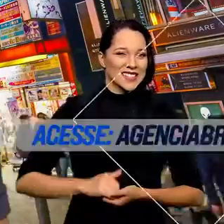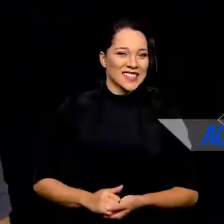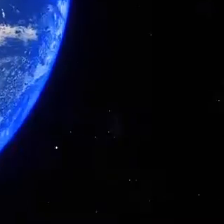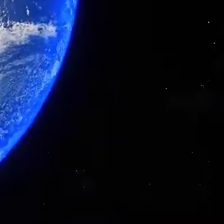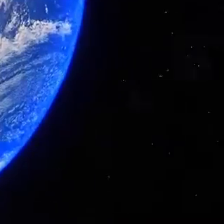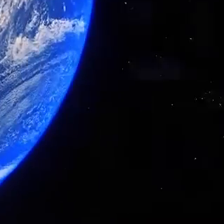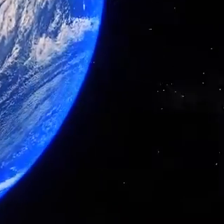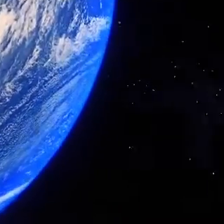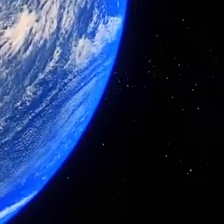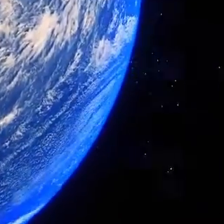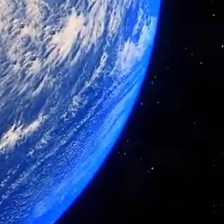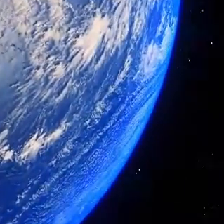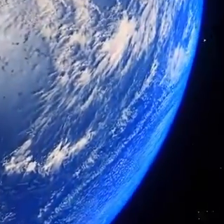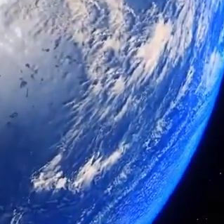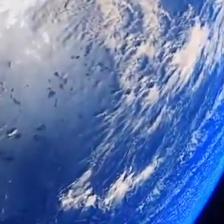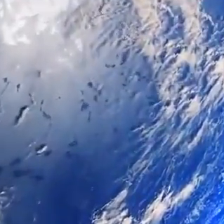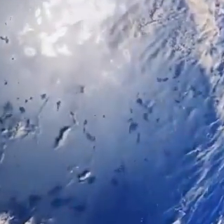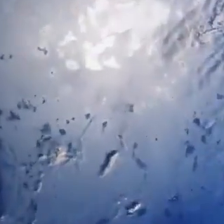a próxima!